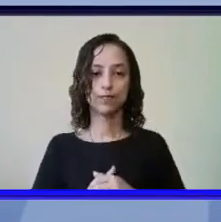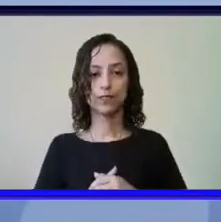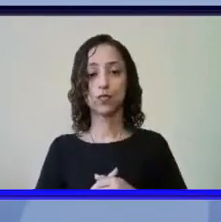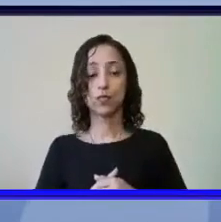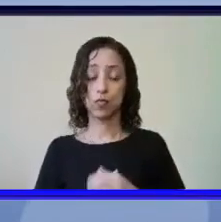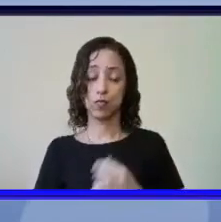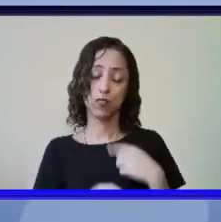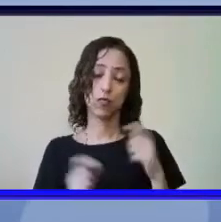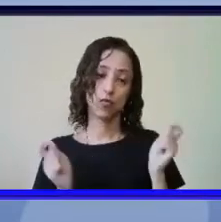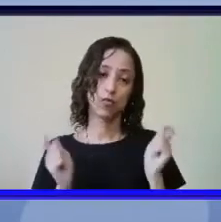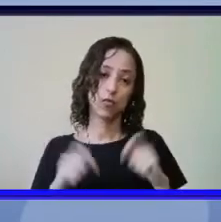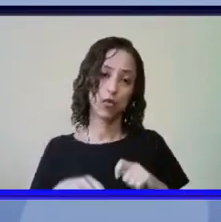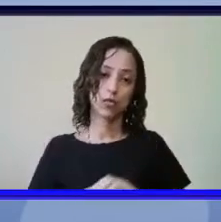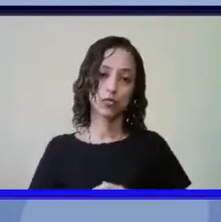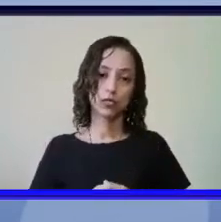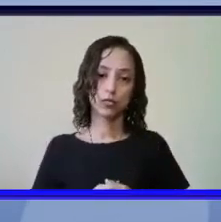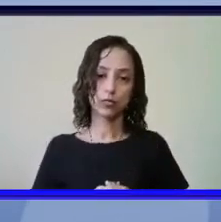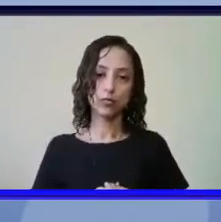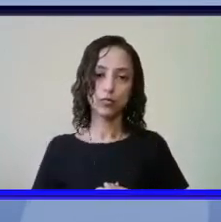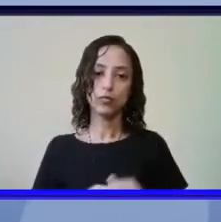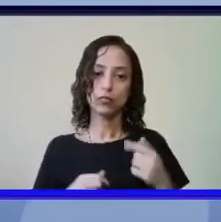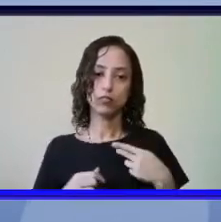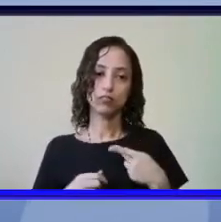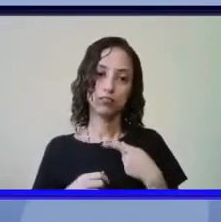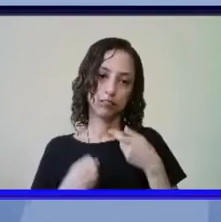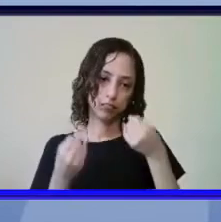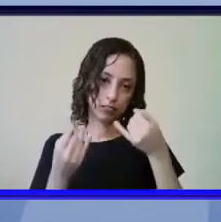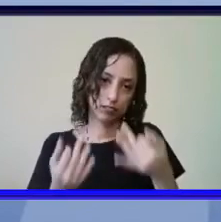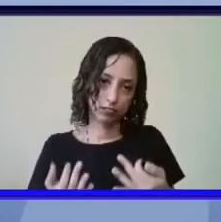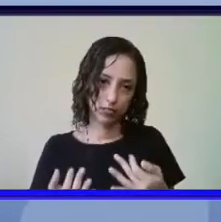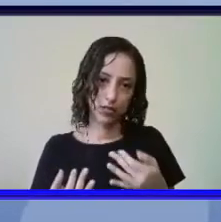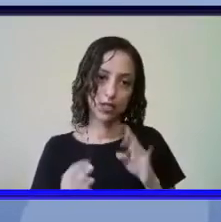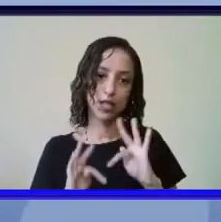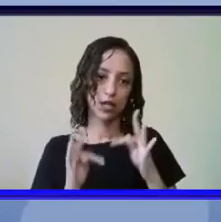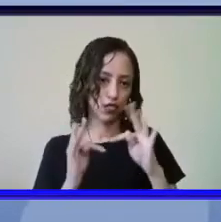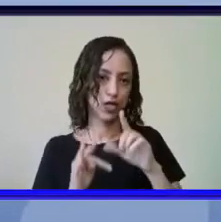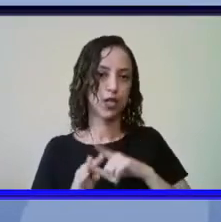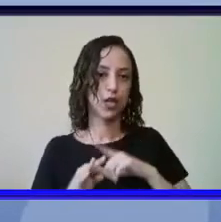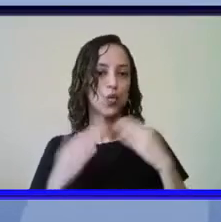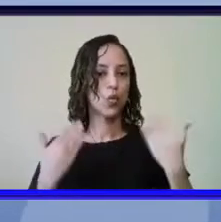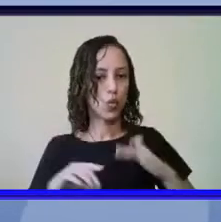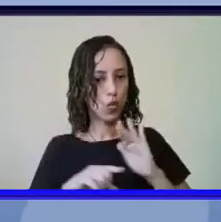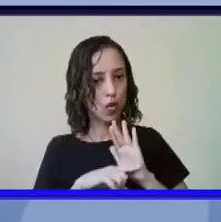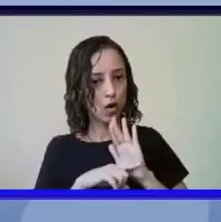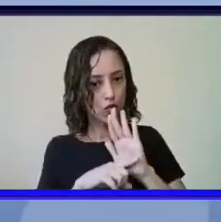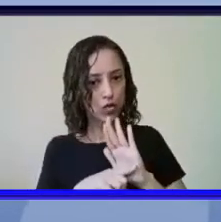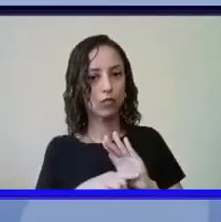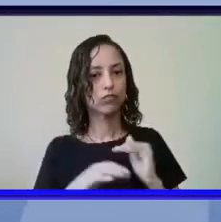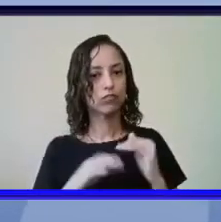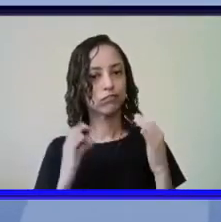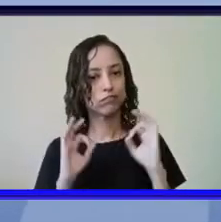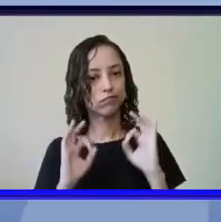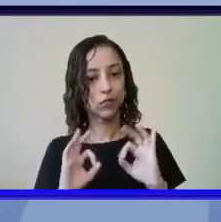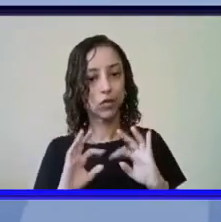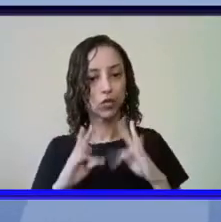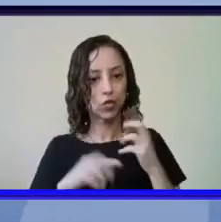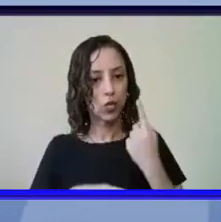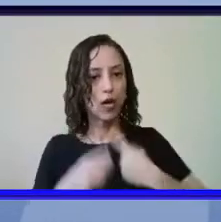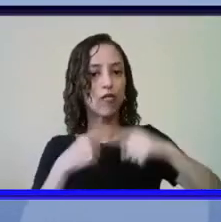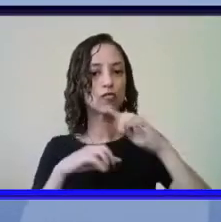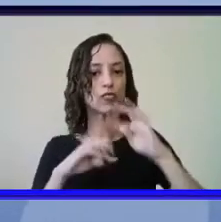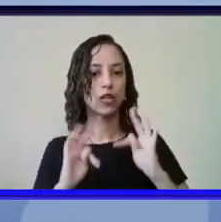sim dizer que tem contribuído demais a todo esse avanço